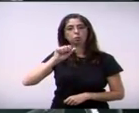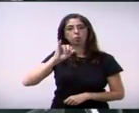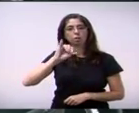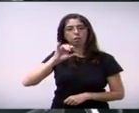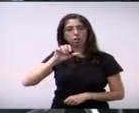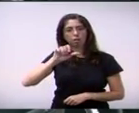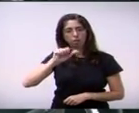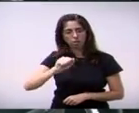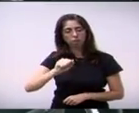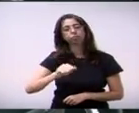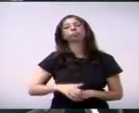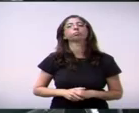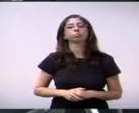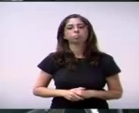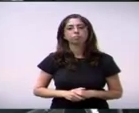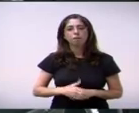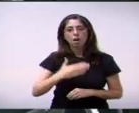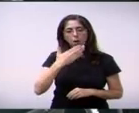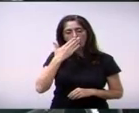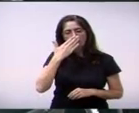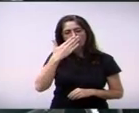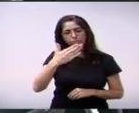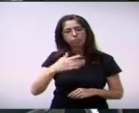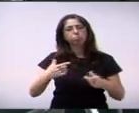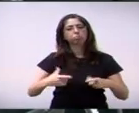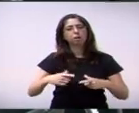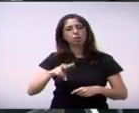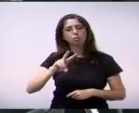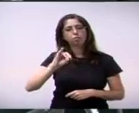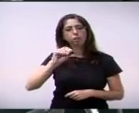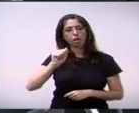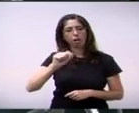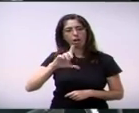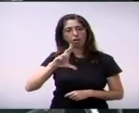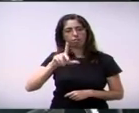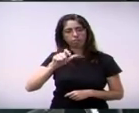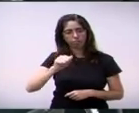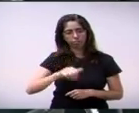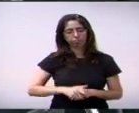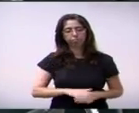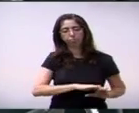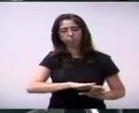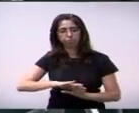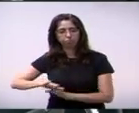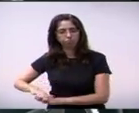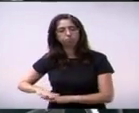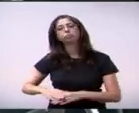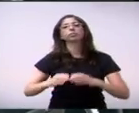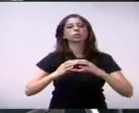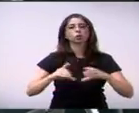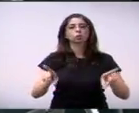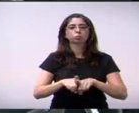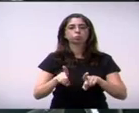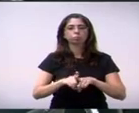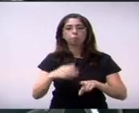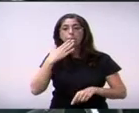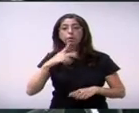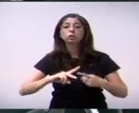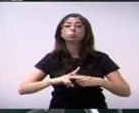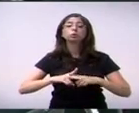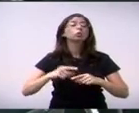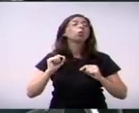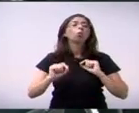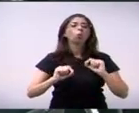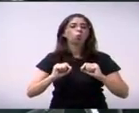218 do vereador Zé Coco solicita ao executivo a manutenção de